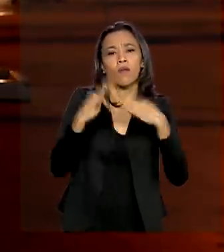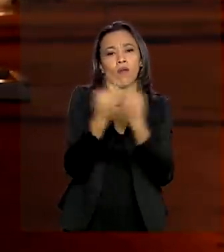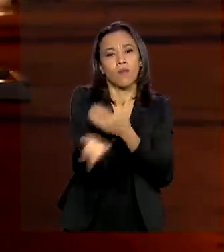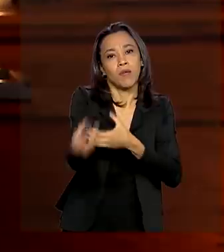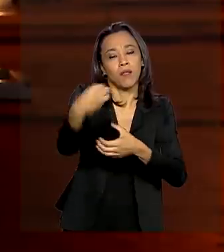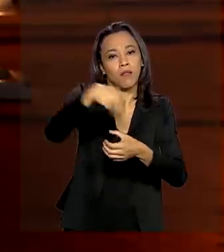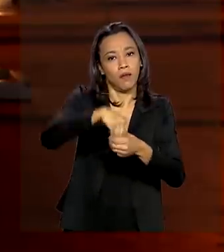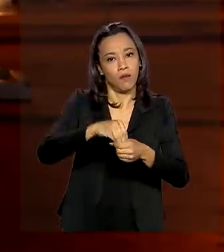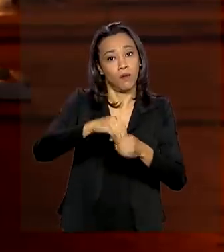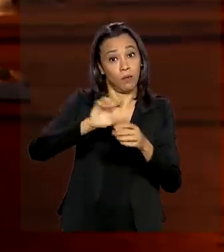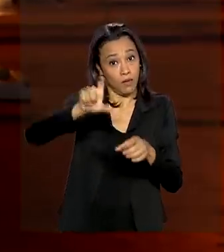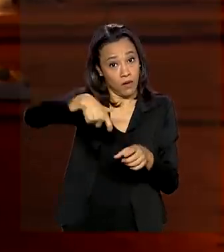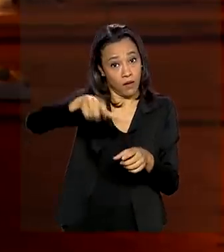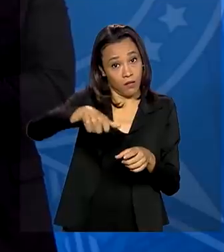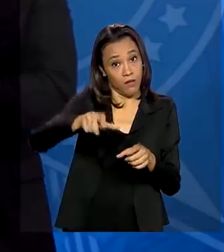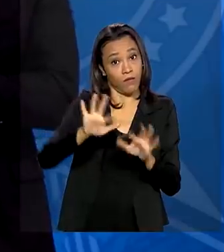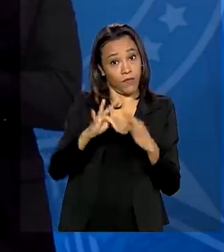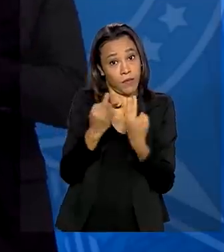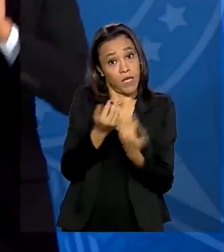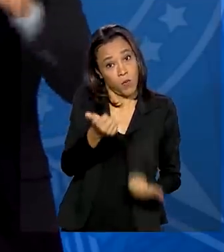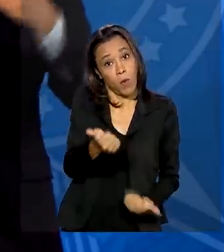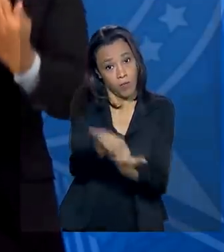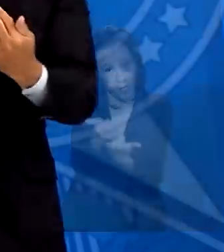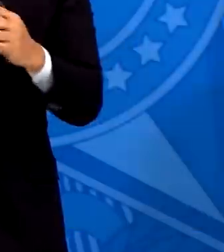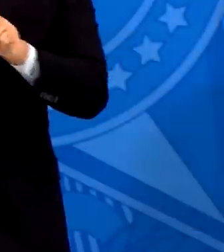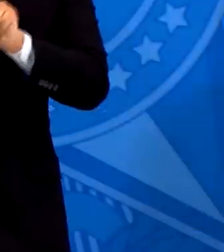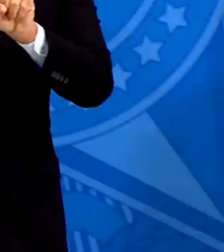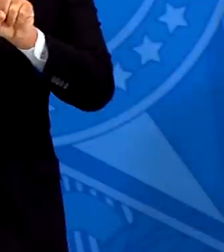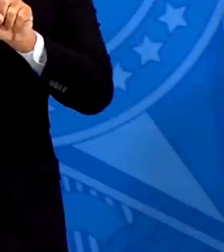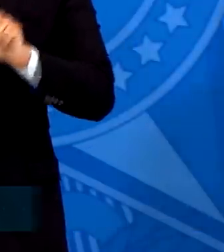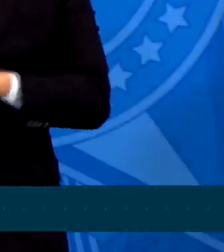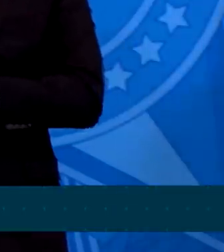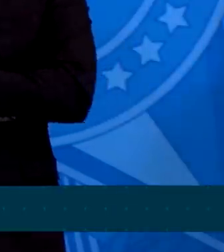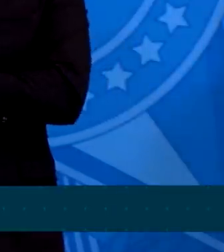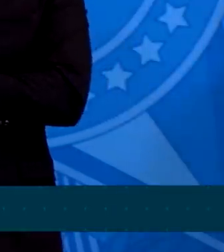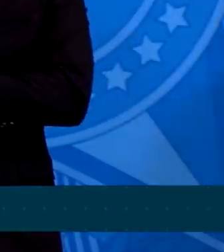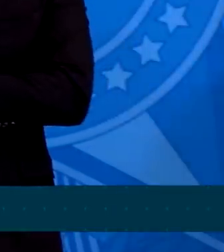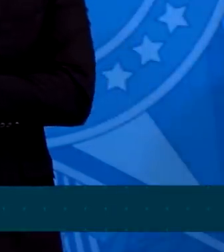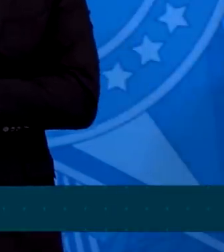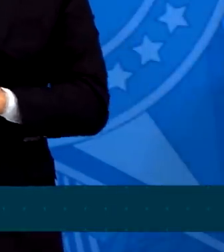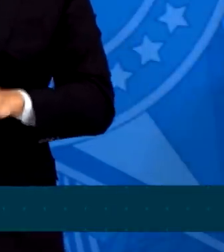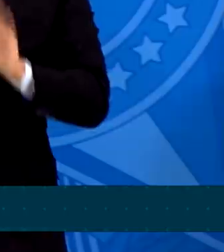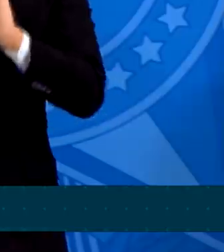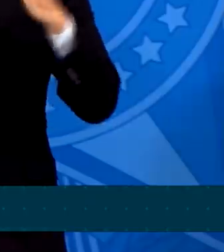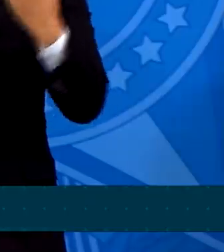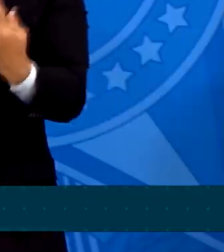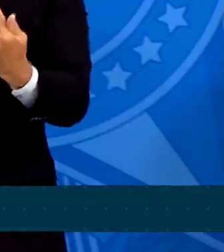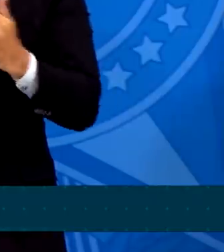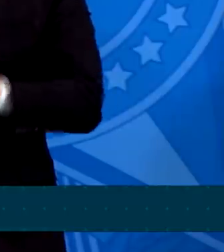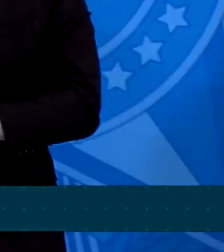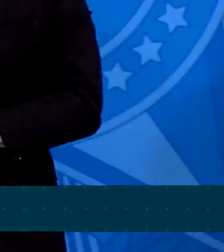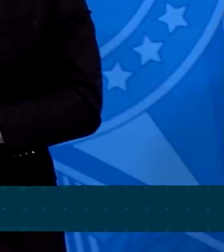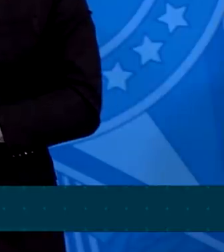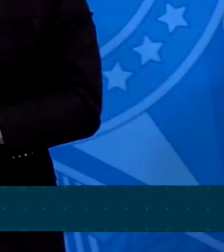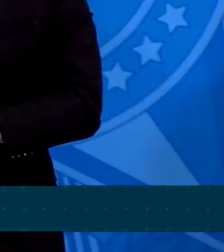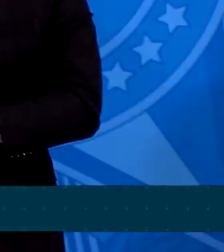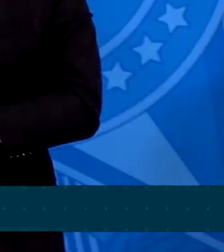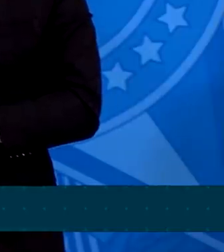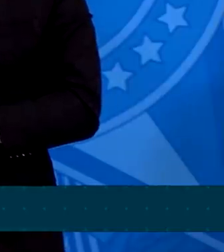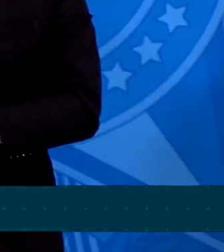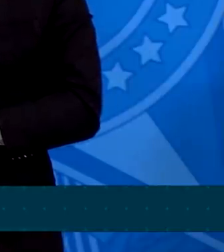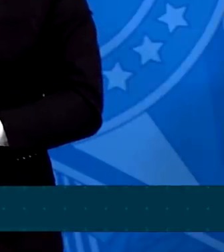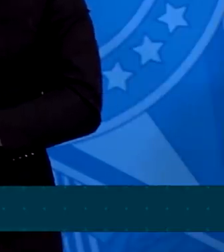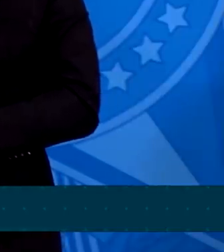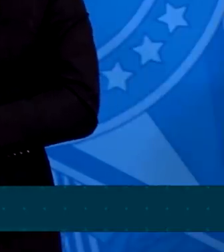apoio aos mais vulneráveis. No mês de abril, nós teremos no Bolsa Família um número que nunca